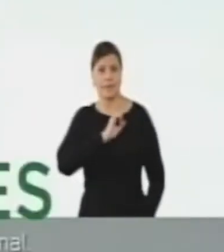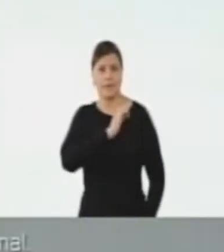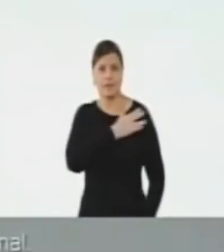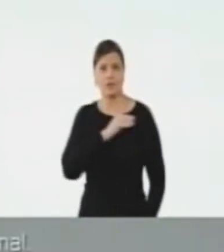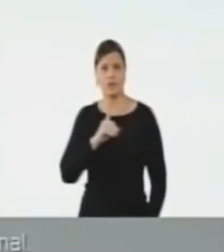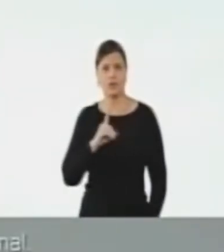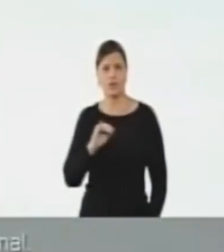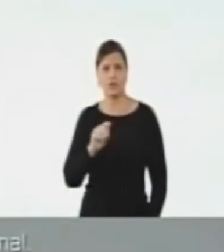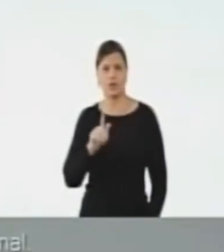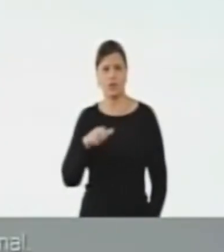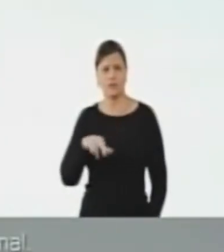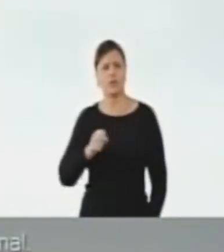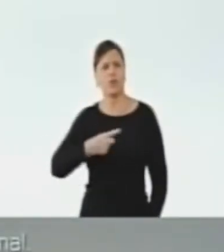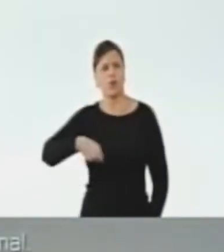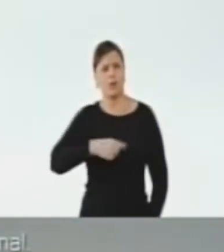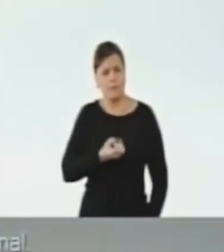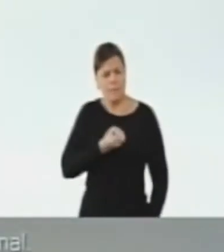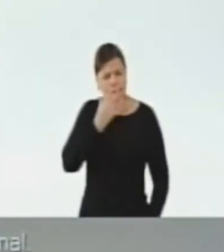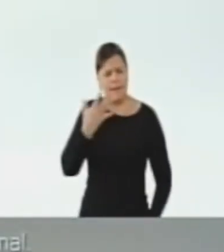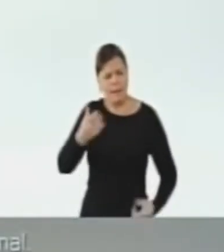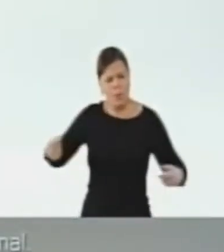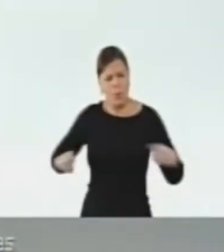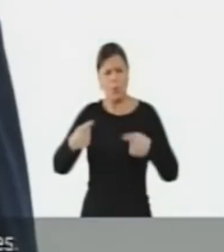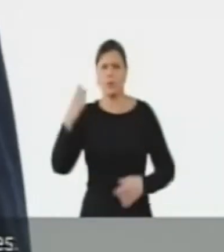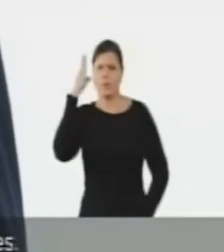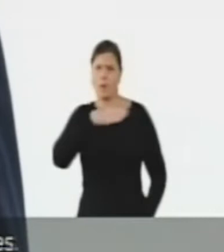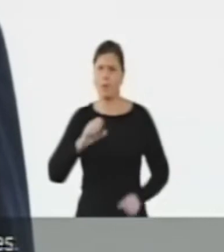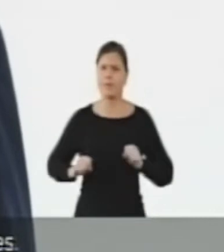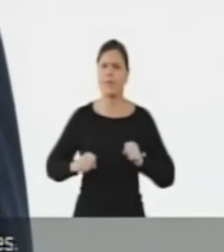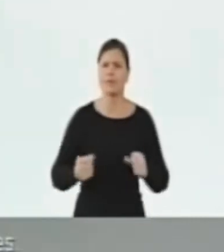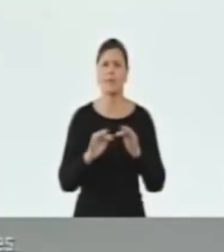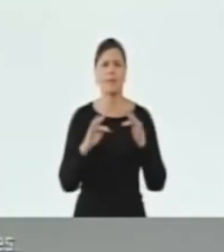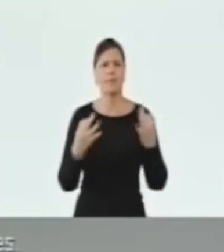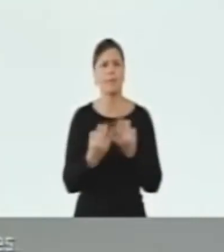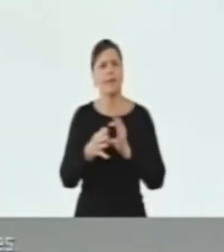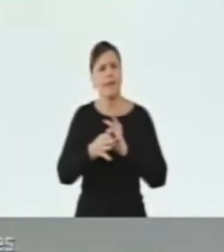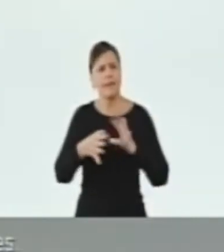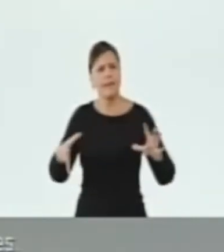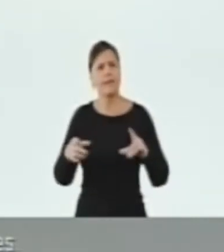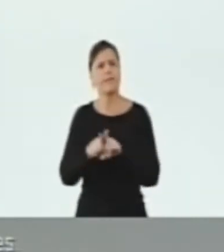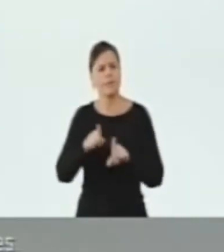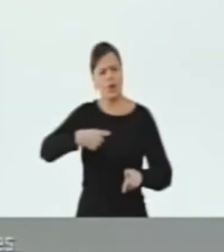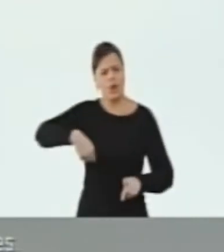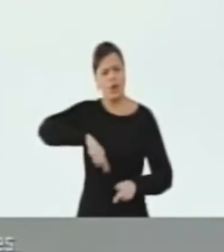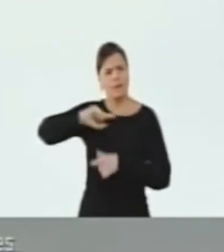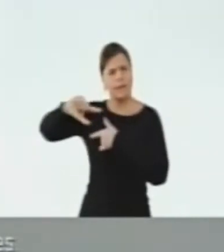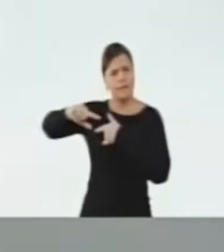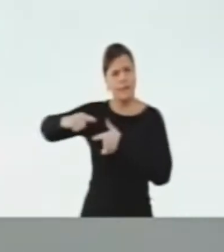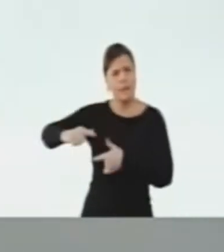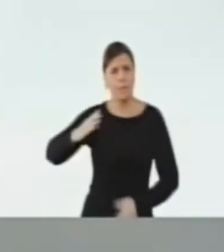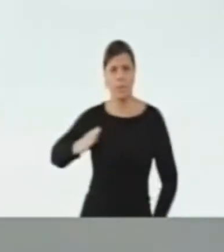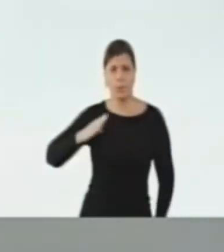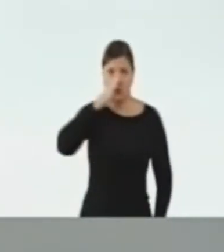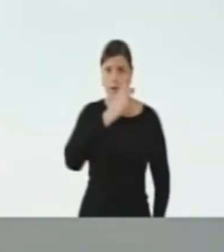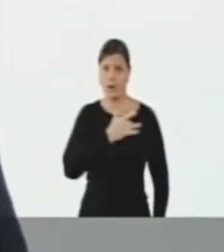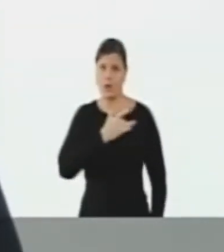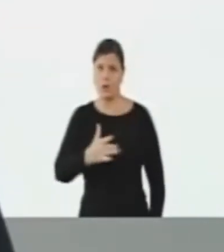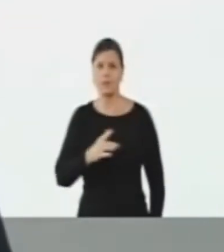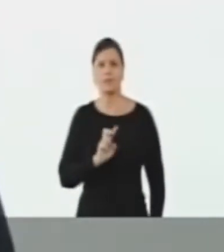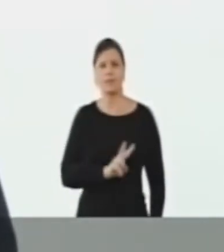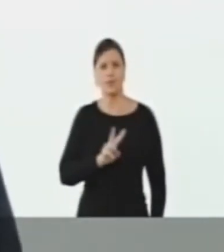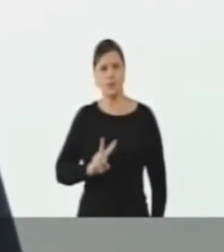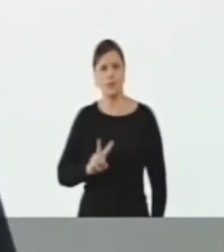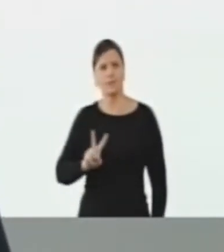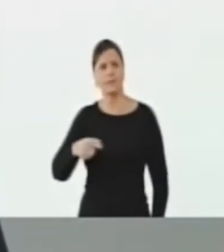Tenente Diógenes, nossa luta é do bem contra o mal. Em defesa da família, liberdade e nossas tradições. Bolsonaro Mix,